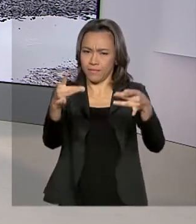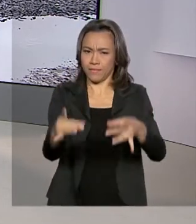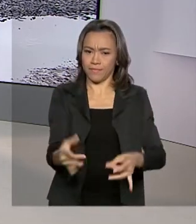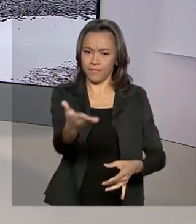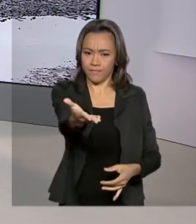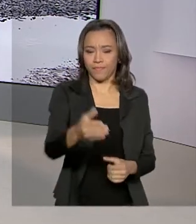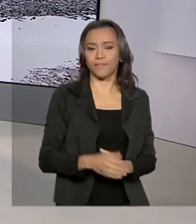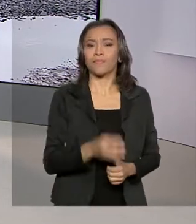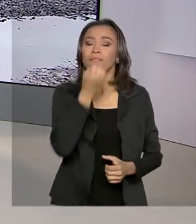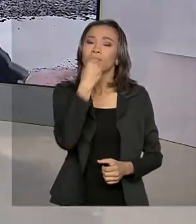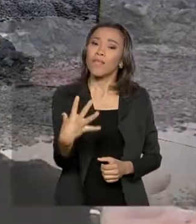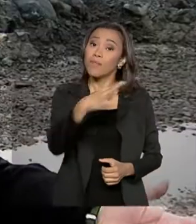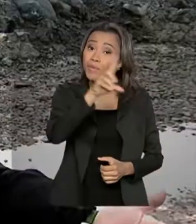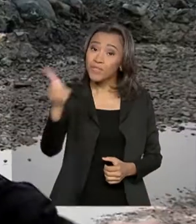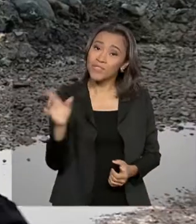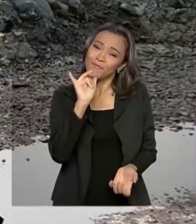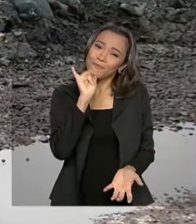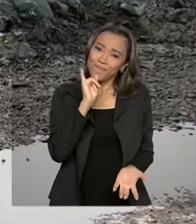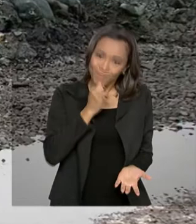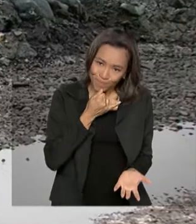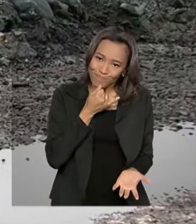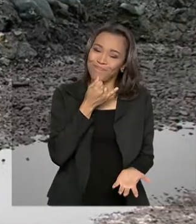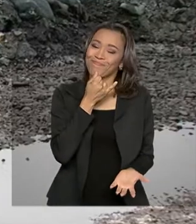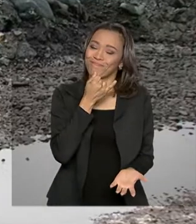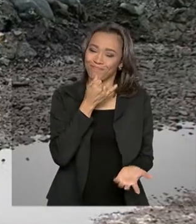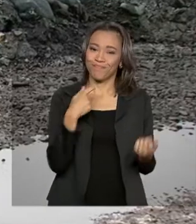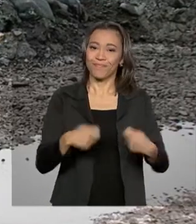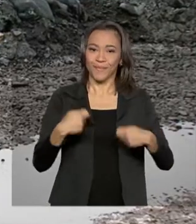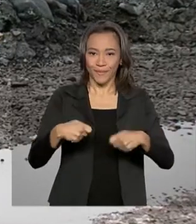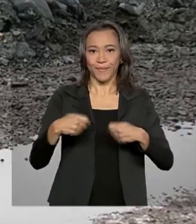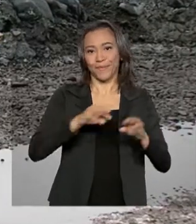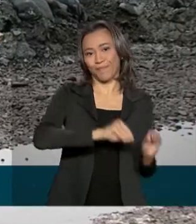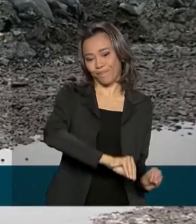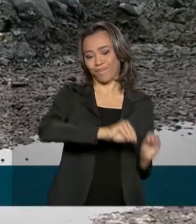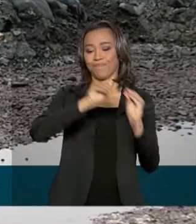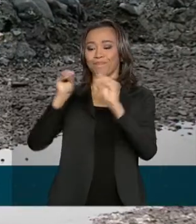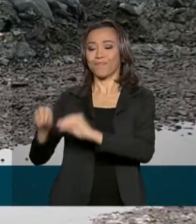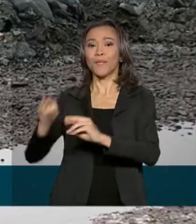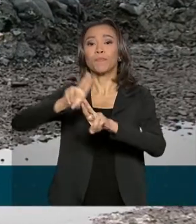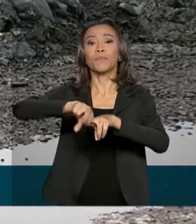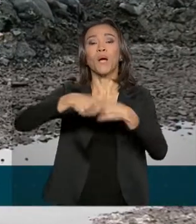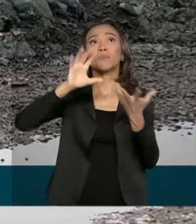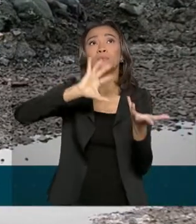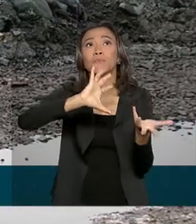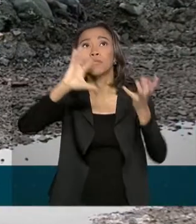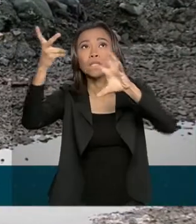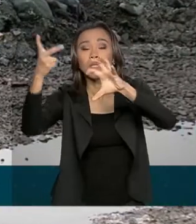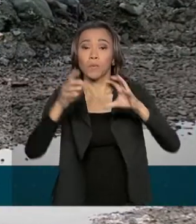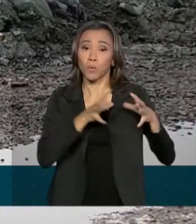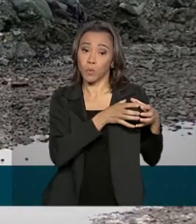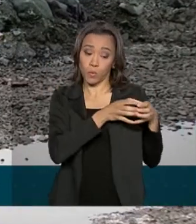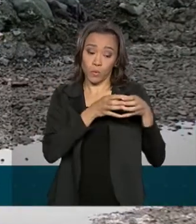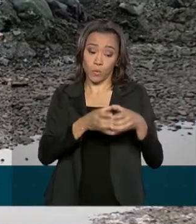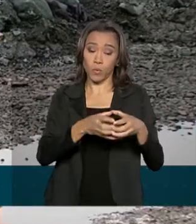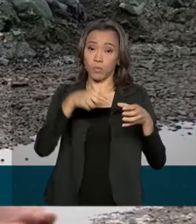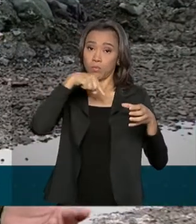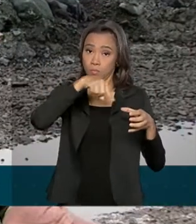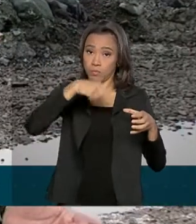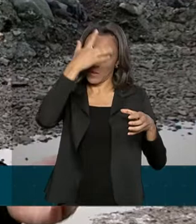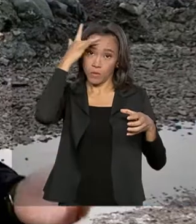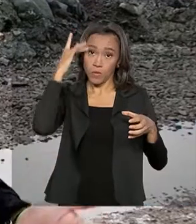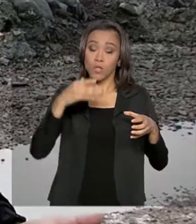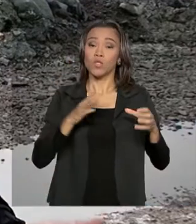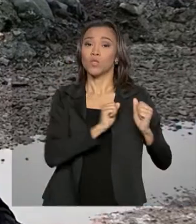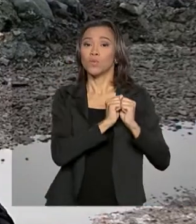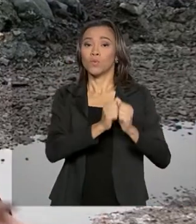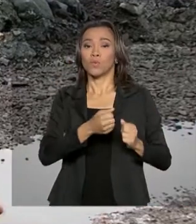Bom dia, Renata. Infelizmente, teve esse adiamento por causa do mau tempo. A comitiva do vice-presidente da República, Milton Mourão, que está na cidade